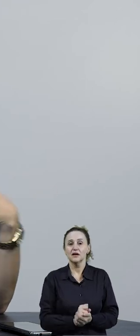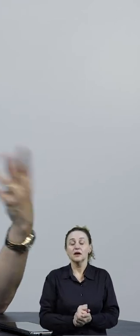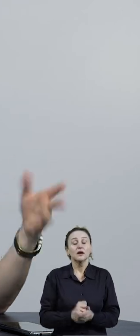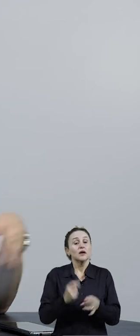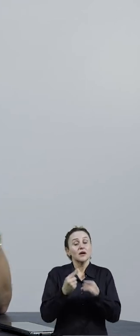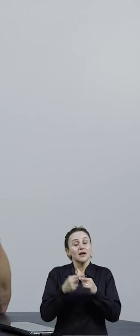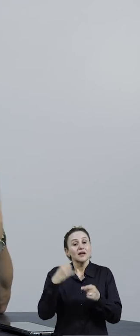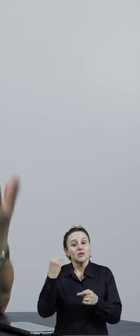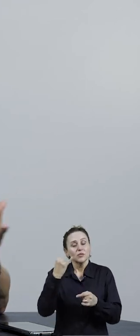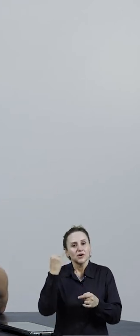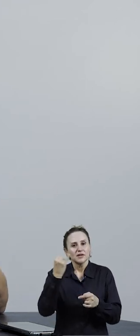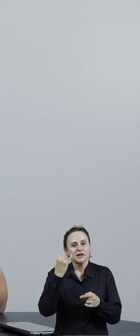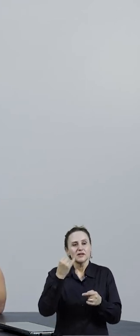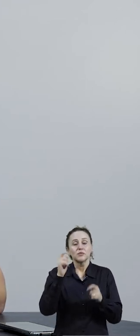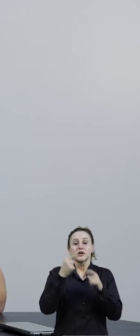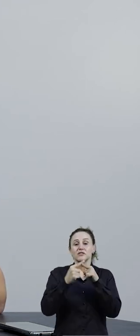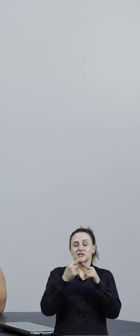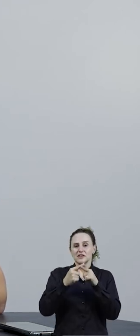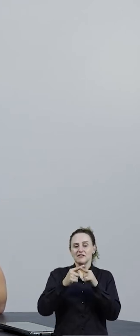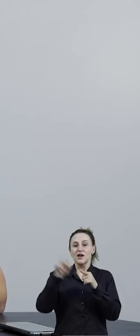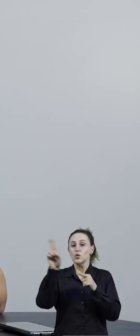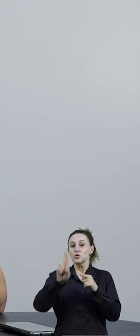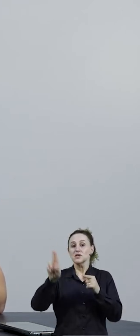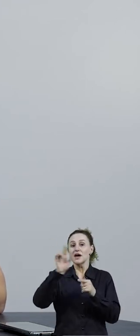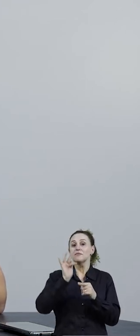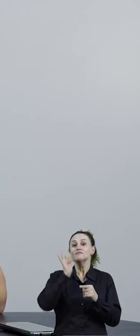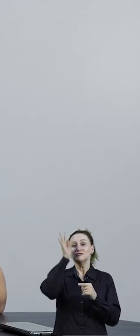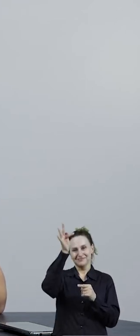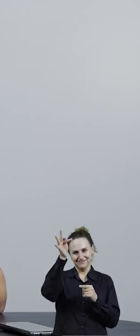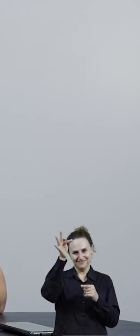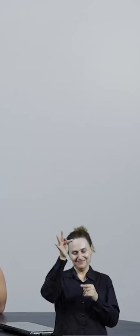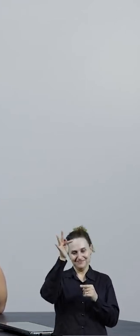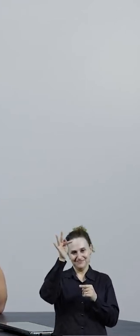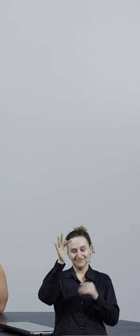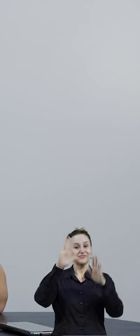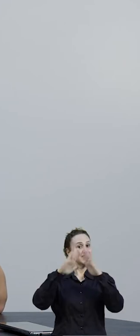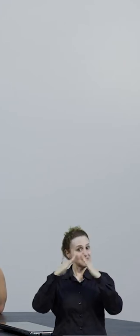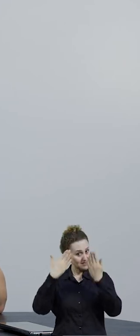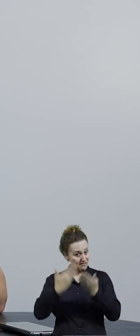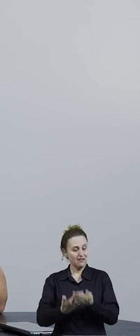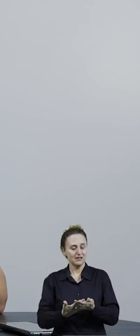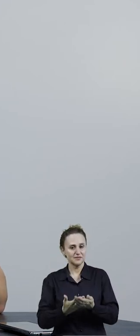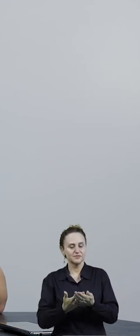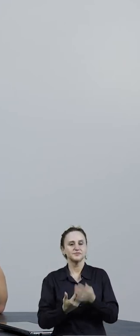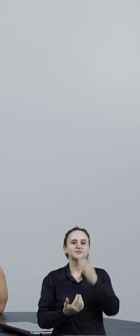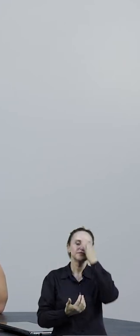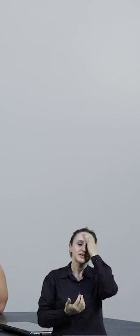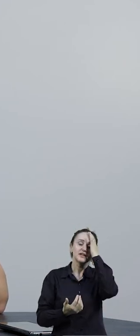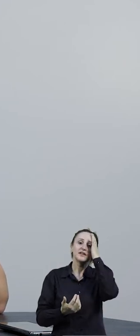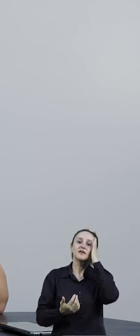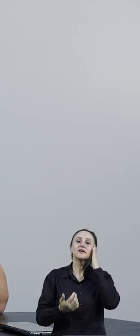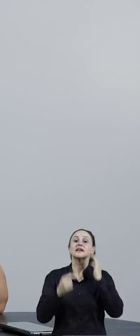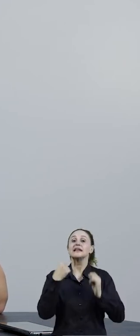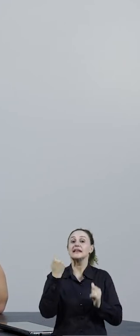escola, no estágio. Então, é sempre esse olhar. Então, esse aqui do Google Drive, então, nessa unidade de